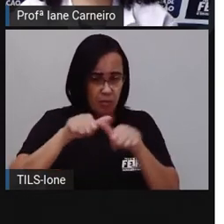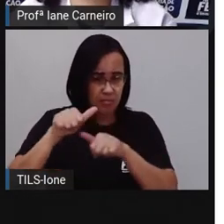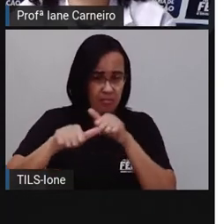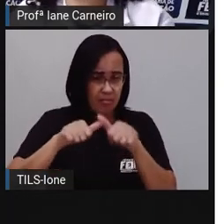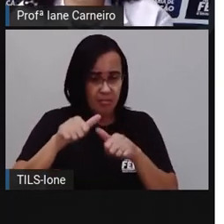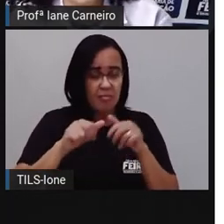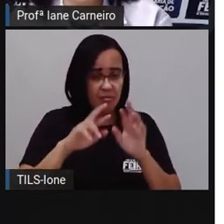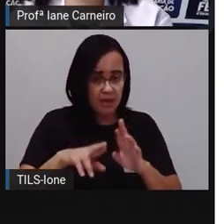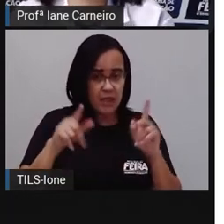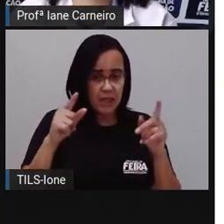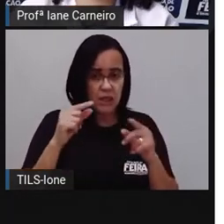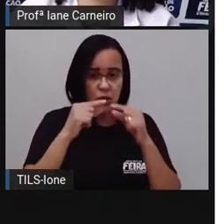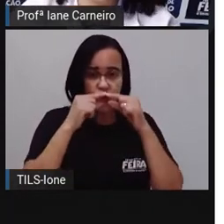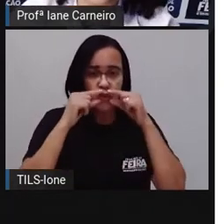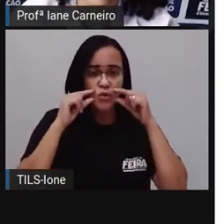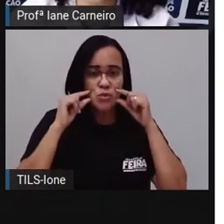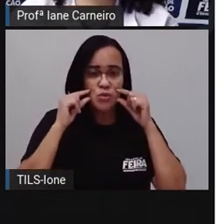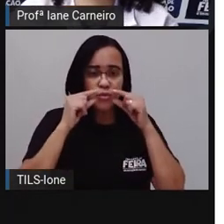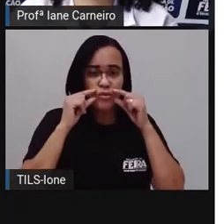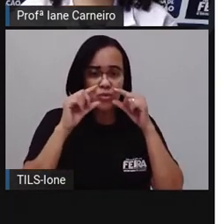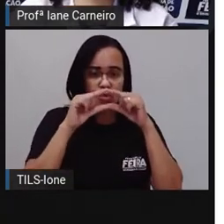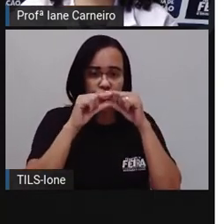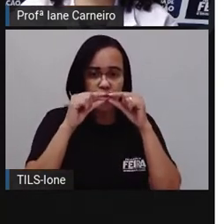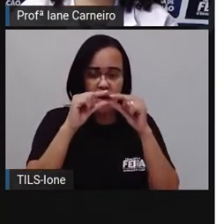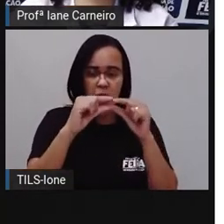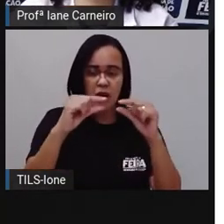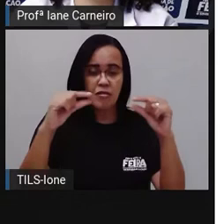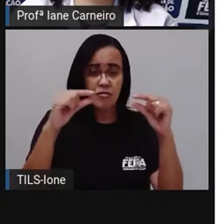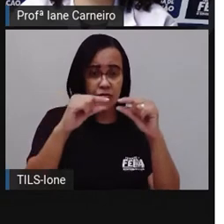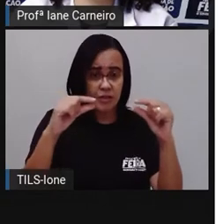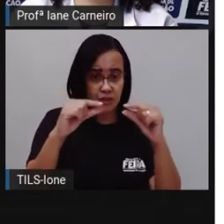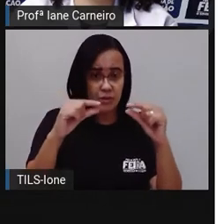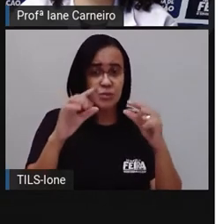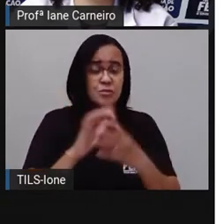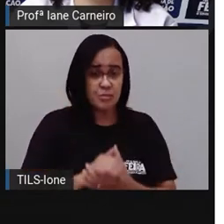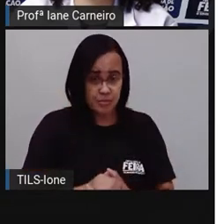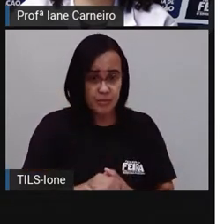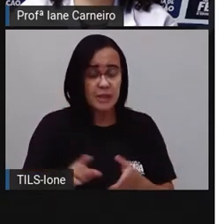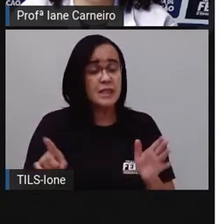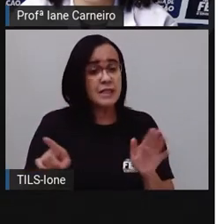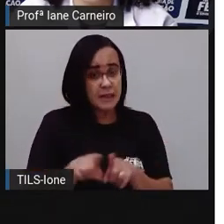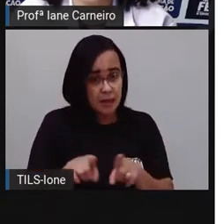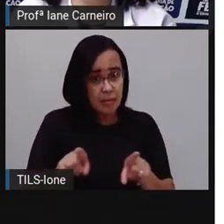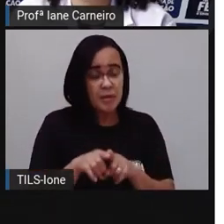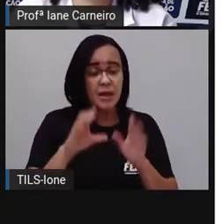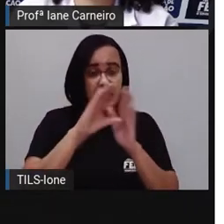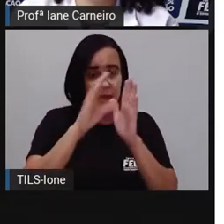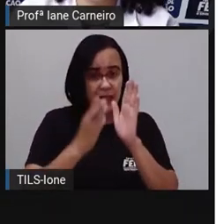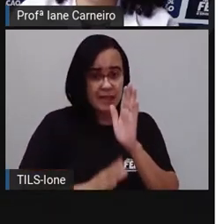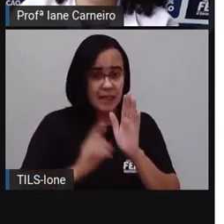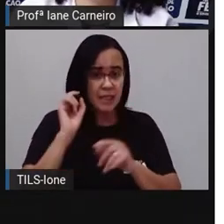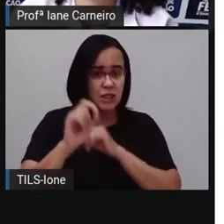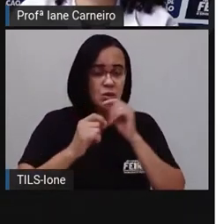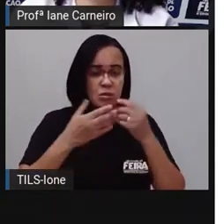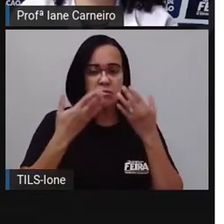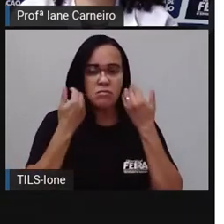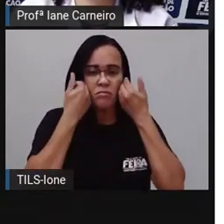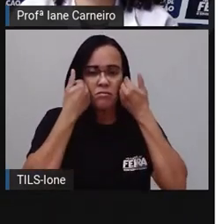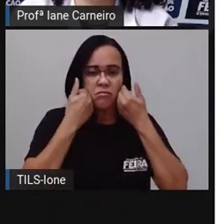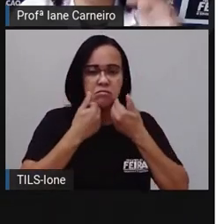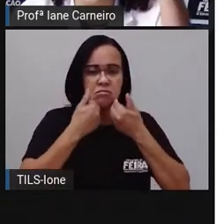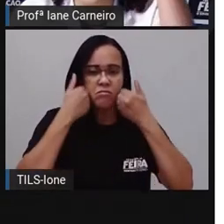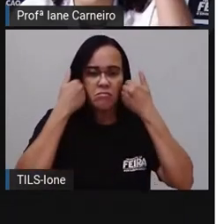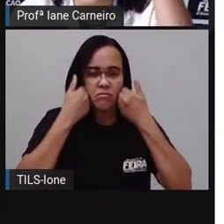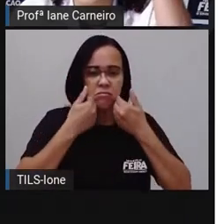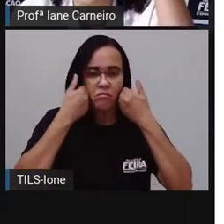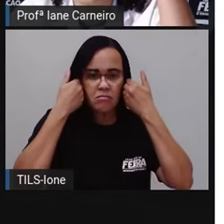ó, são os lábios mais finos do que os de Thaís Araújo, né? E aí ele tem, ó, uma característica que é a barba, né? E ainda